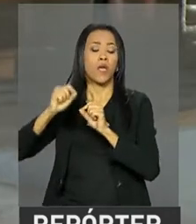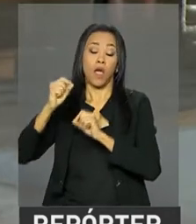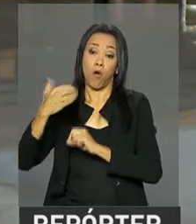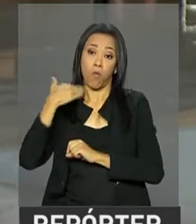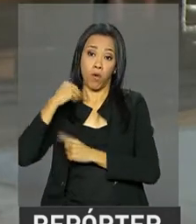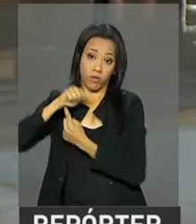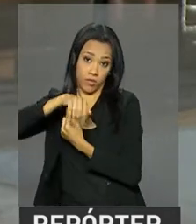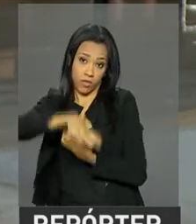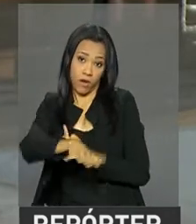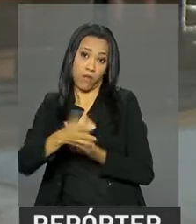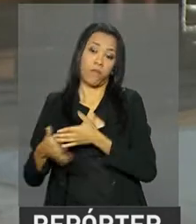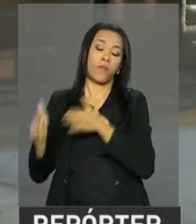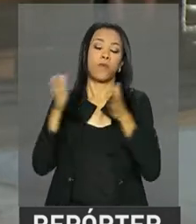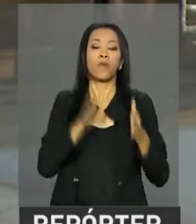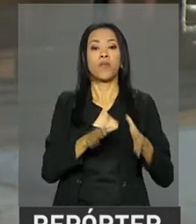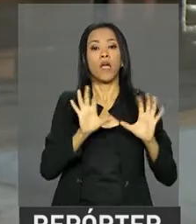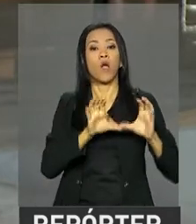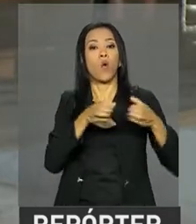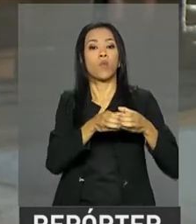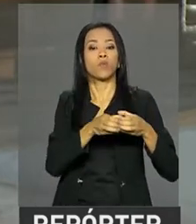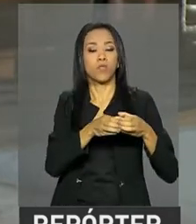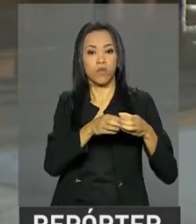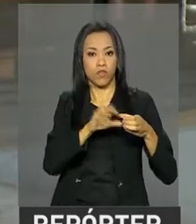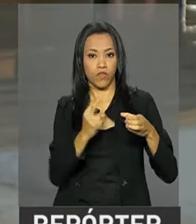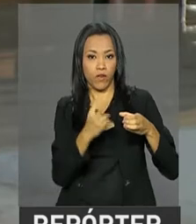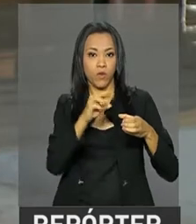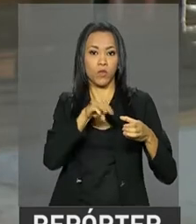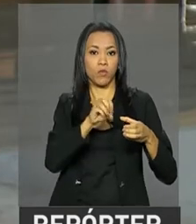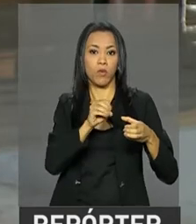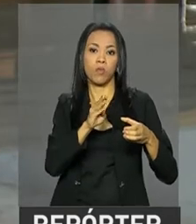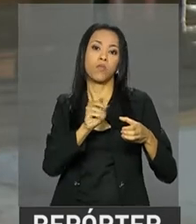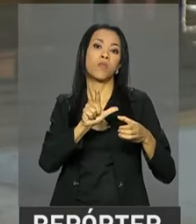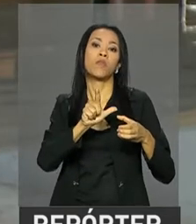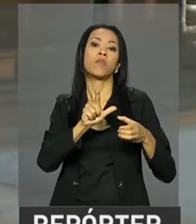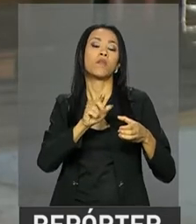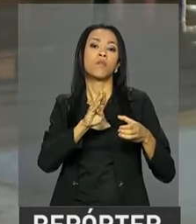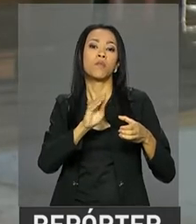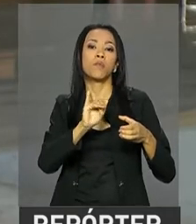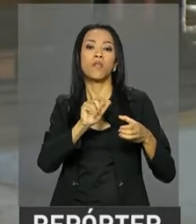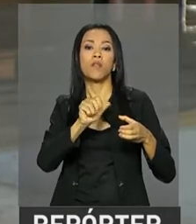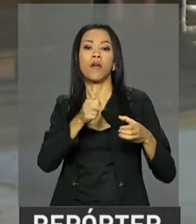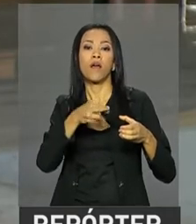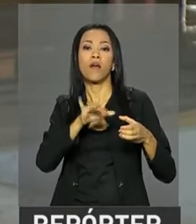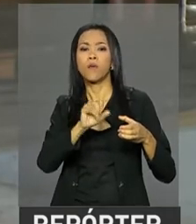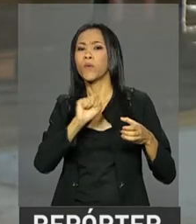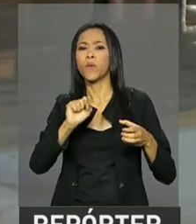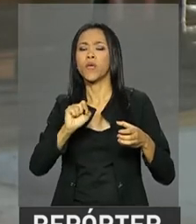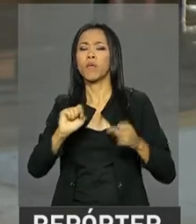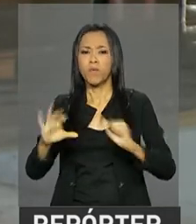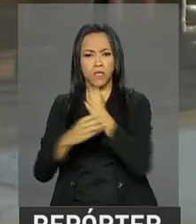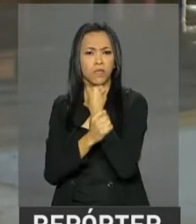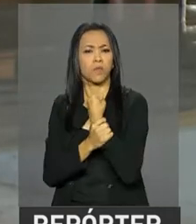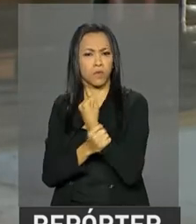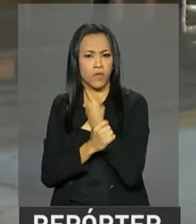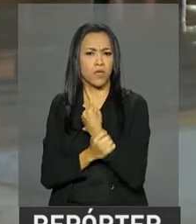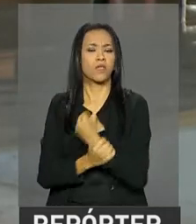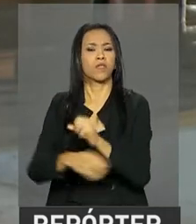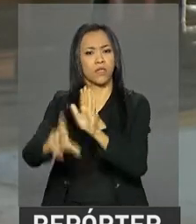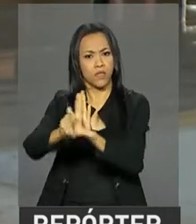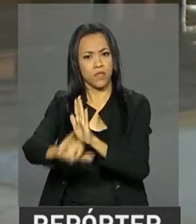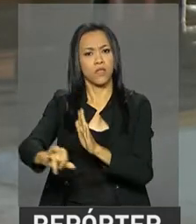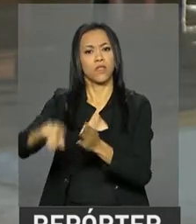Comissão de Valores Mobiliários instrumentos mais efetivos e mais segurança jurídica para supervisionar e aplicar